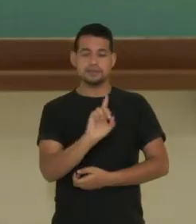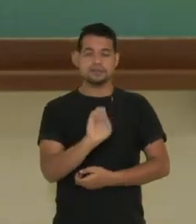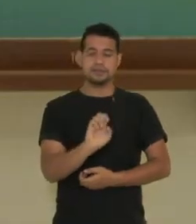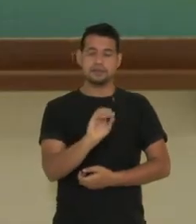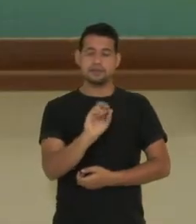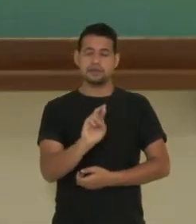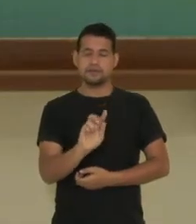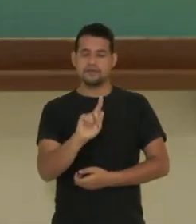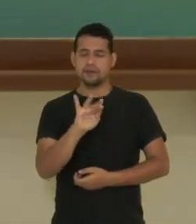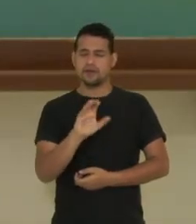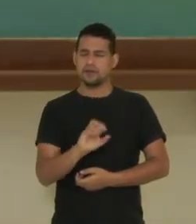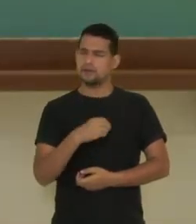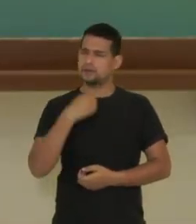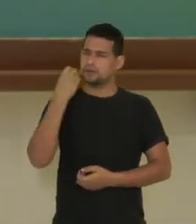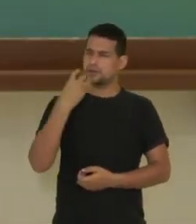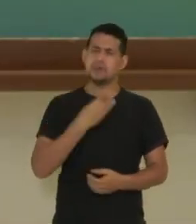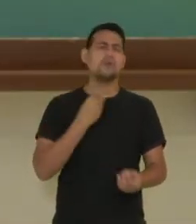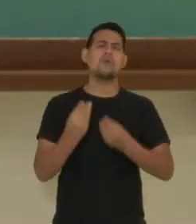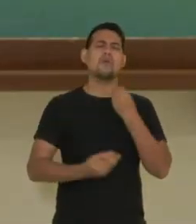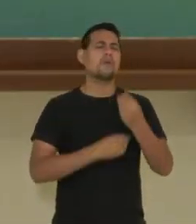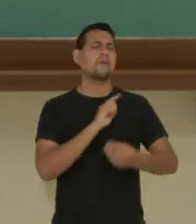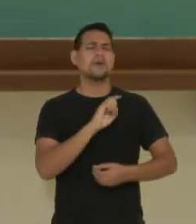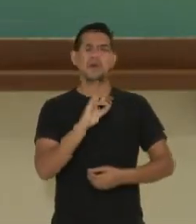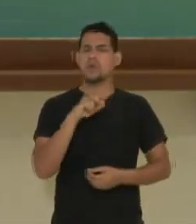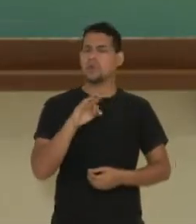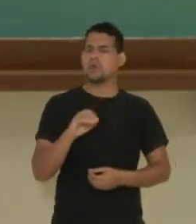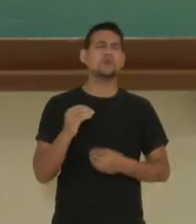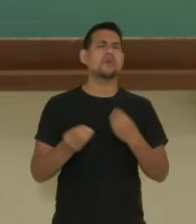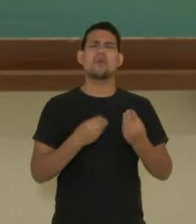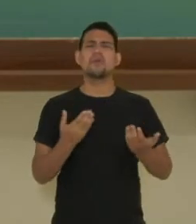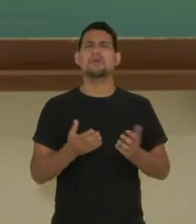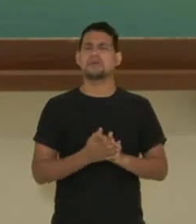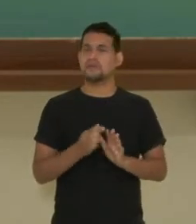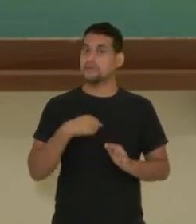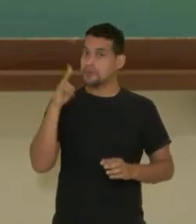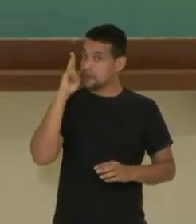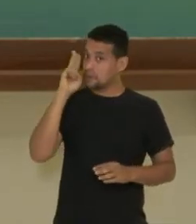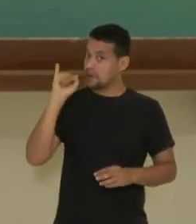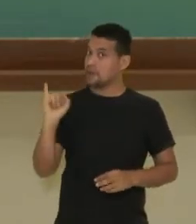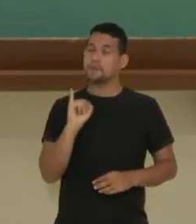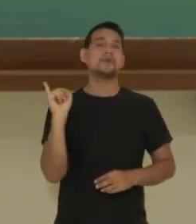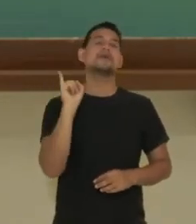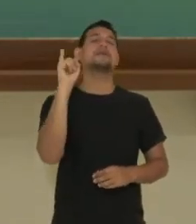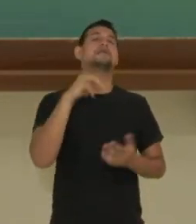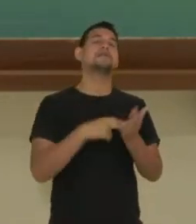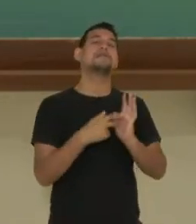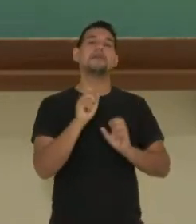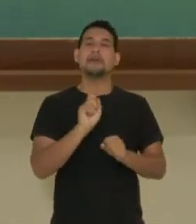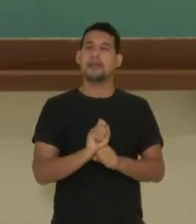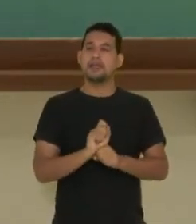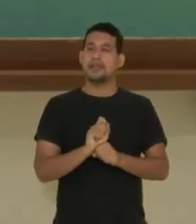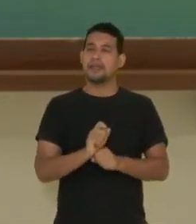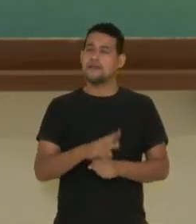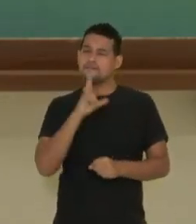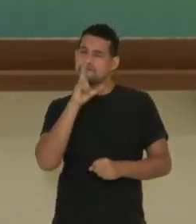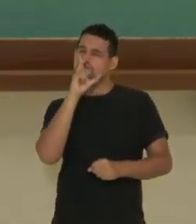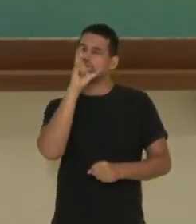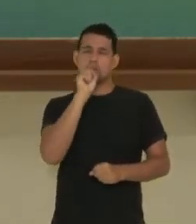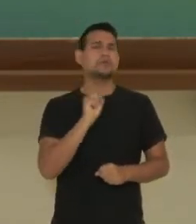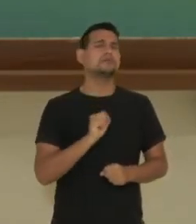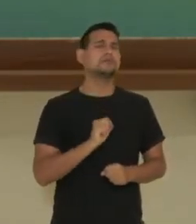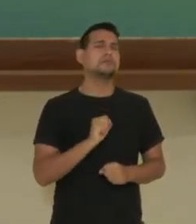E o conto, prof? Como é um conto? Vamos lembrar. O conto é uma narrativa mais densa que o quê?